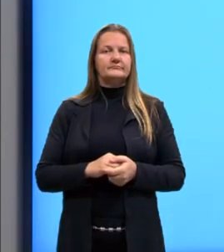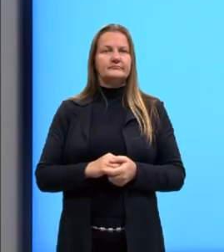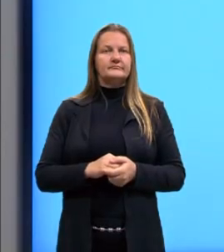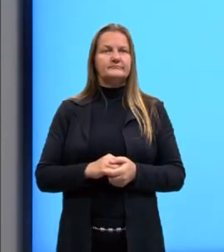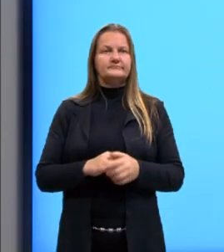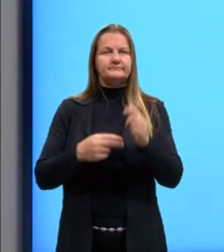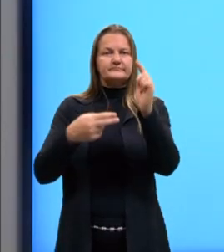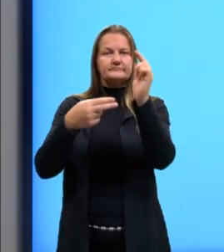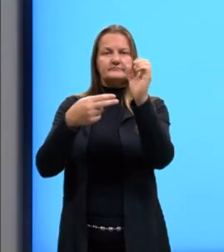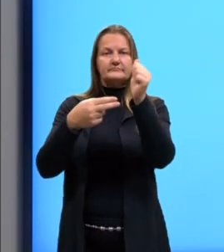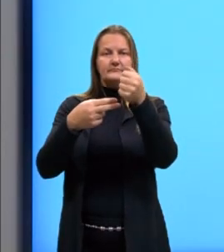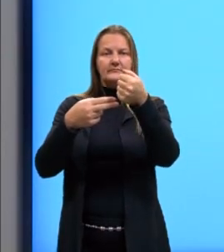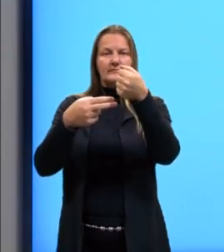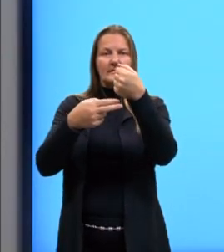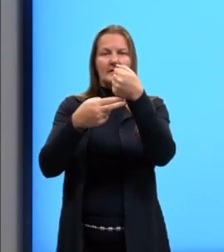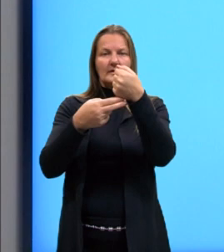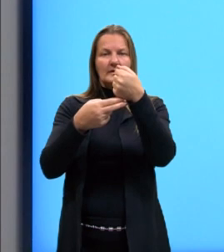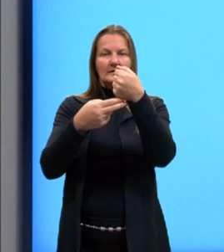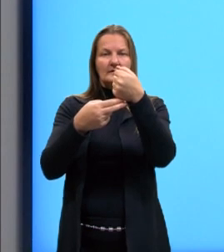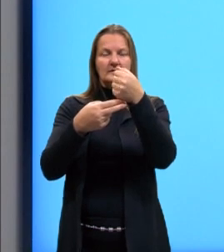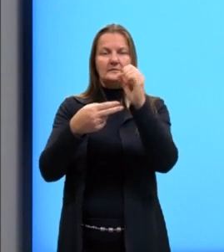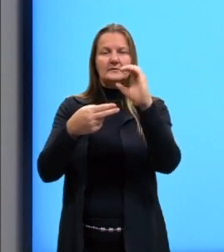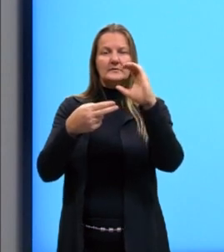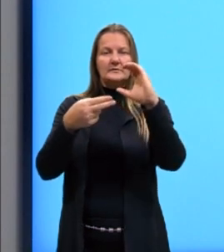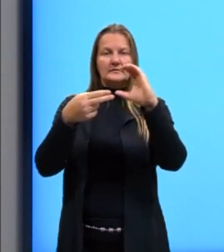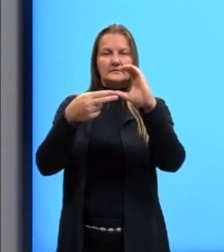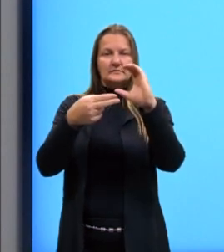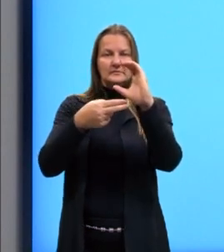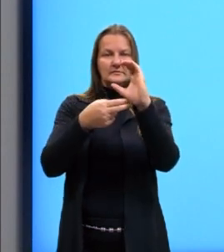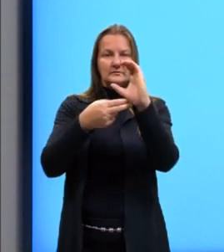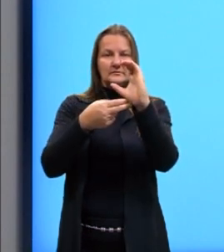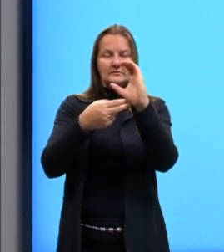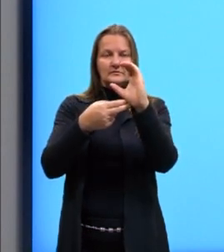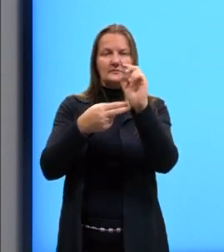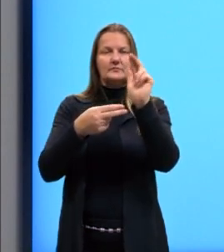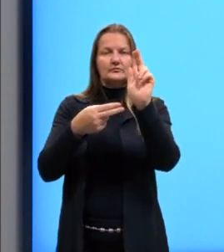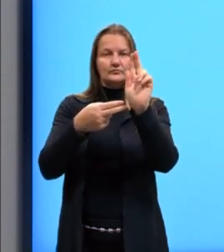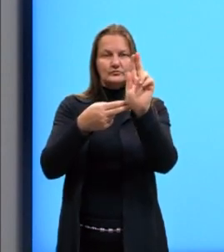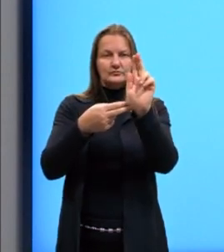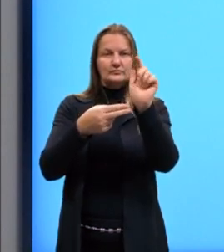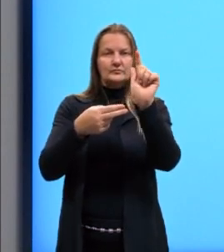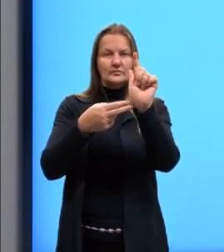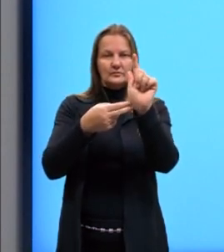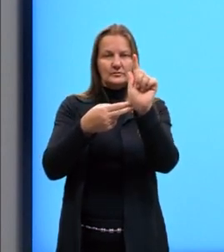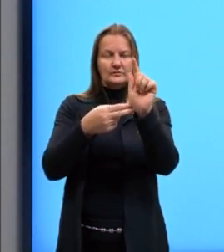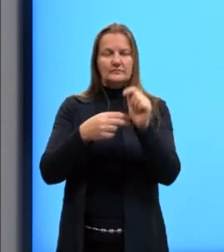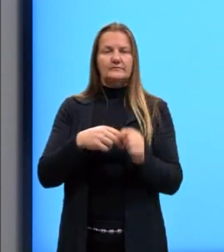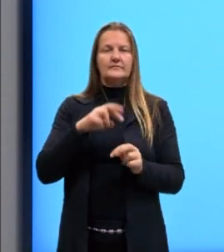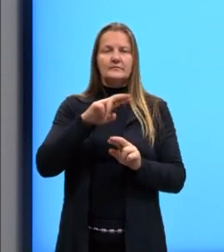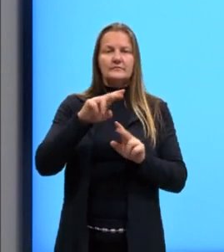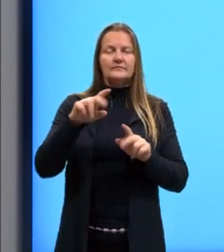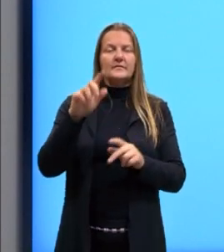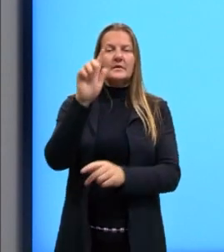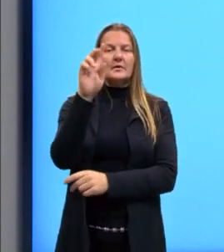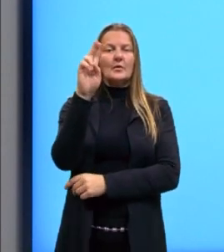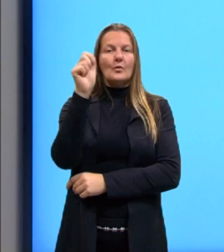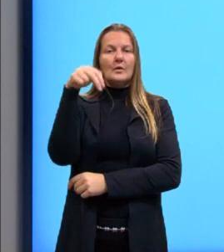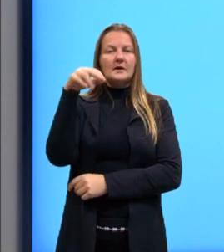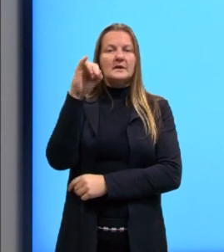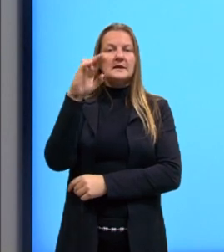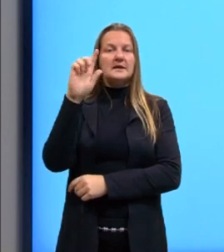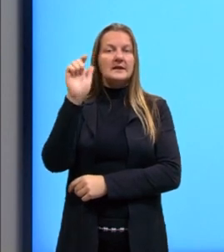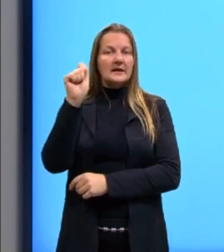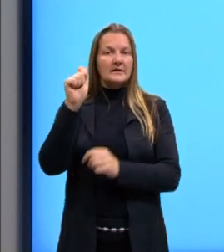Adenina A, uracila U, guanina G e citosina C. Então, essas quatro